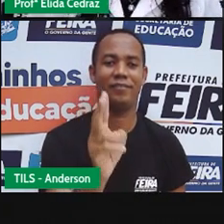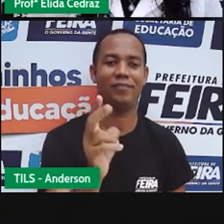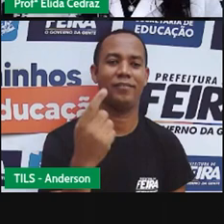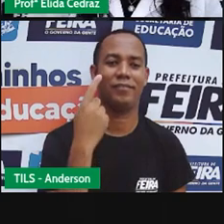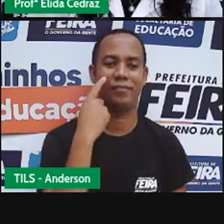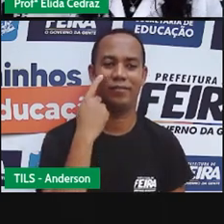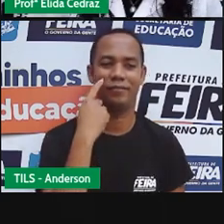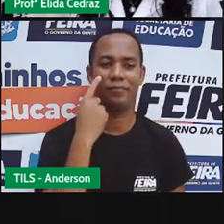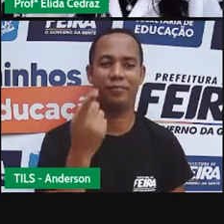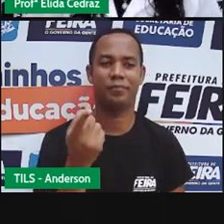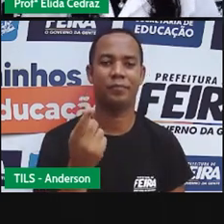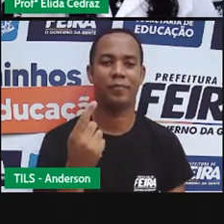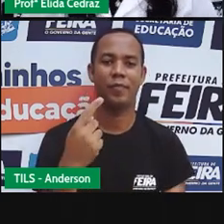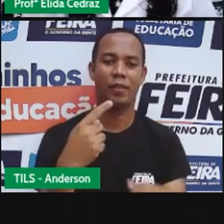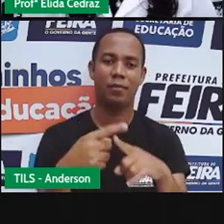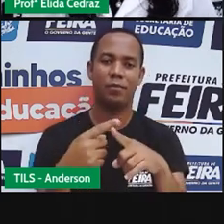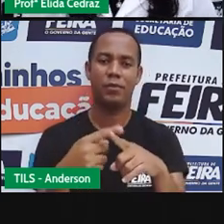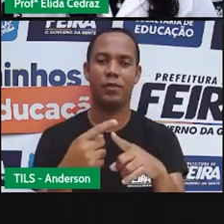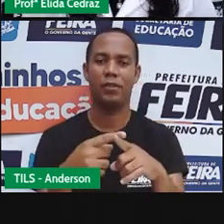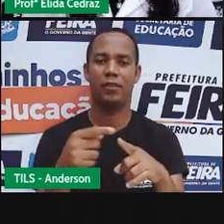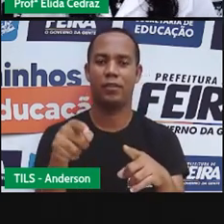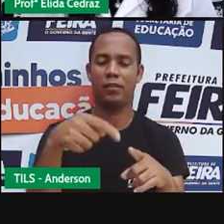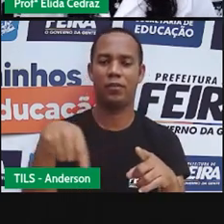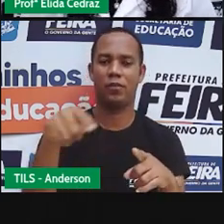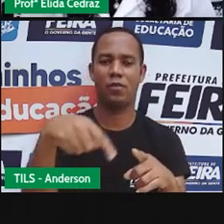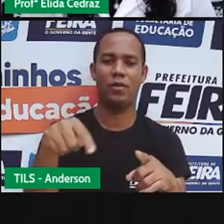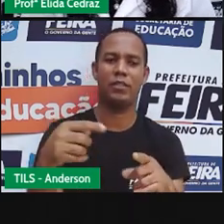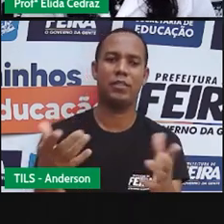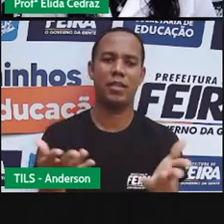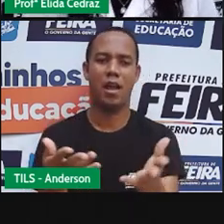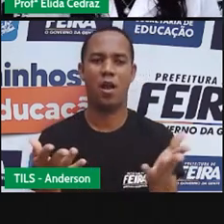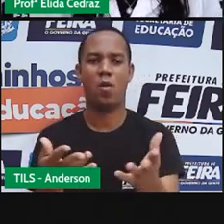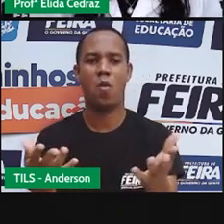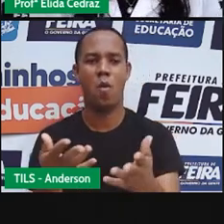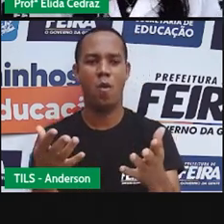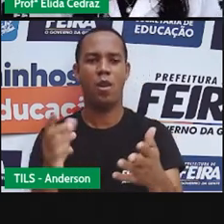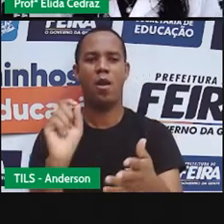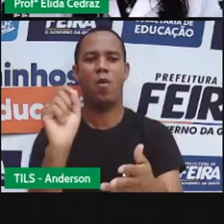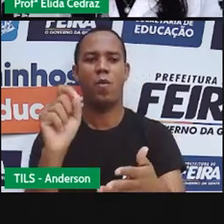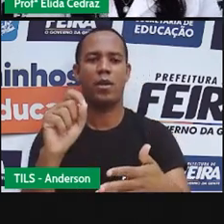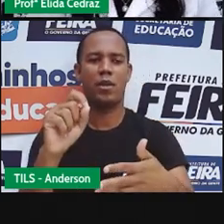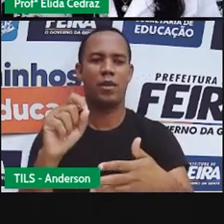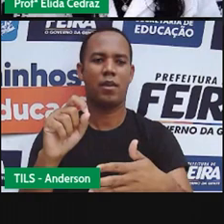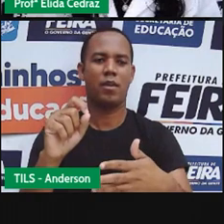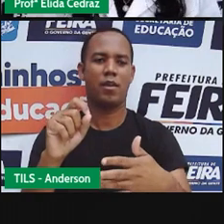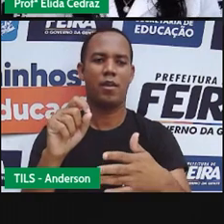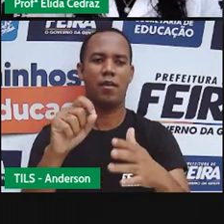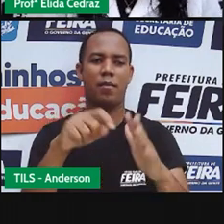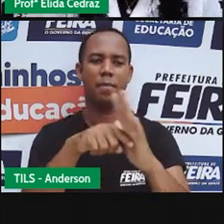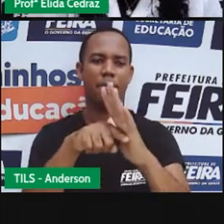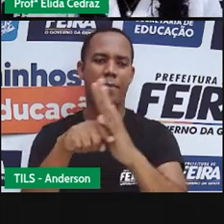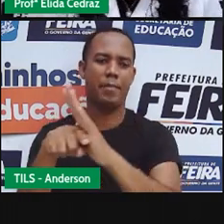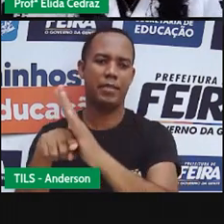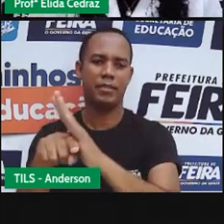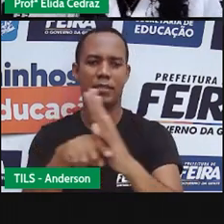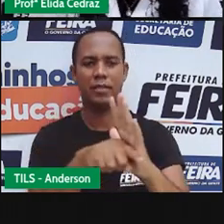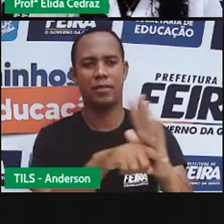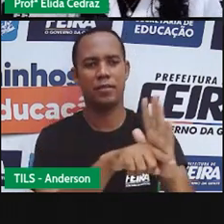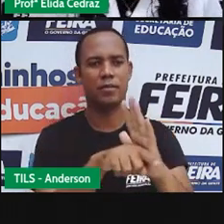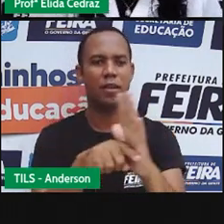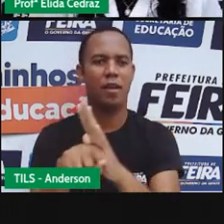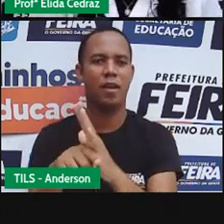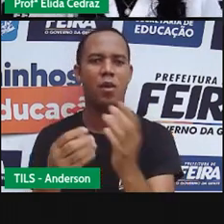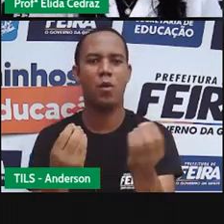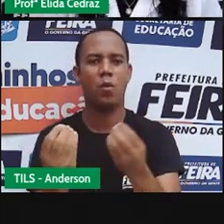Pois é. Entendeu por que que nós vamos trabalhar com análise linguística? E esses